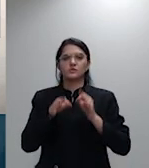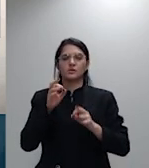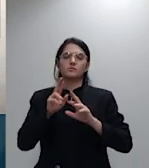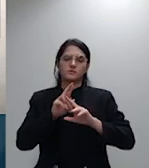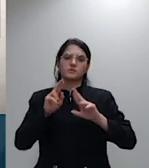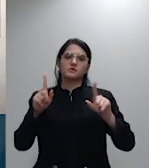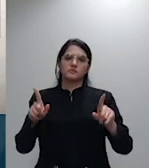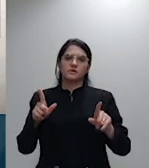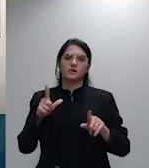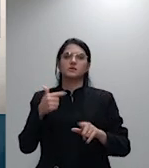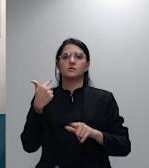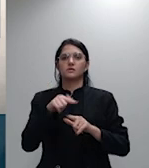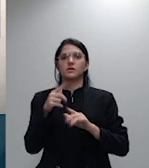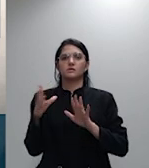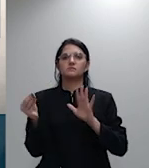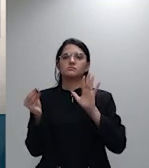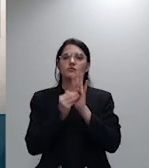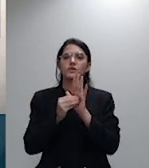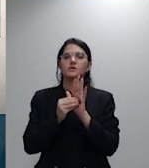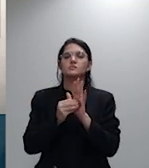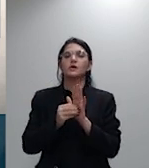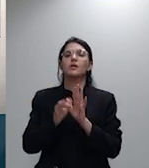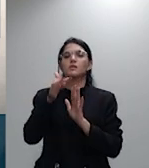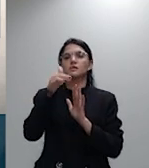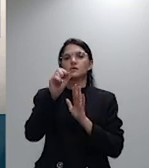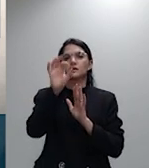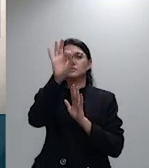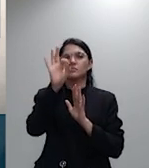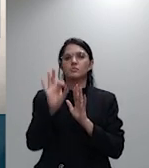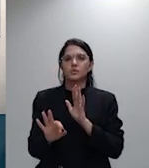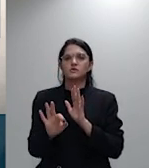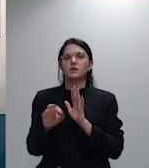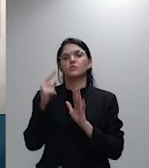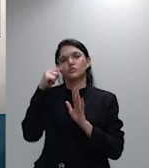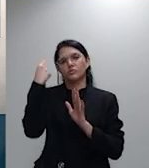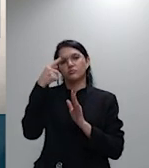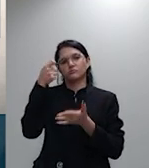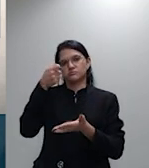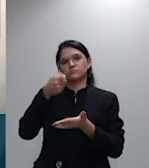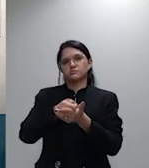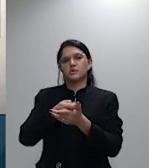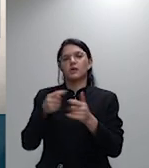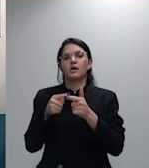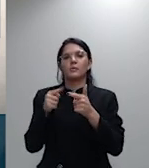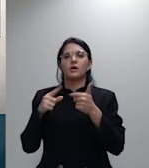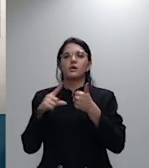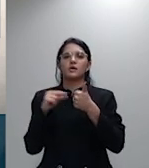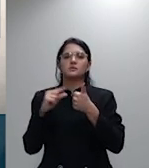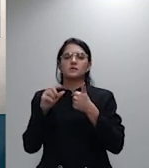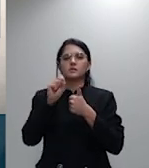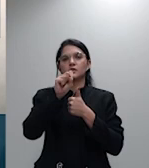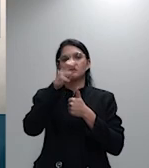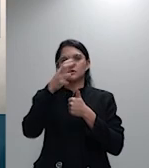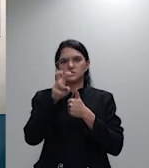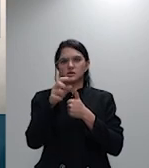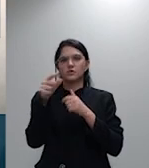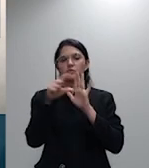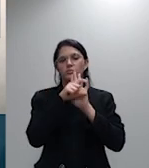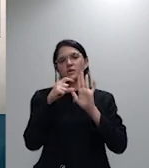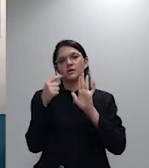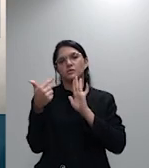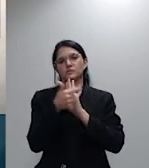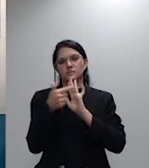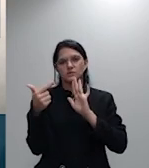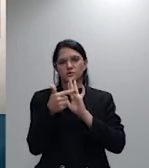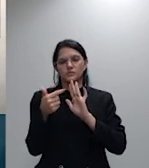sobre o valor da causa na base do artigo 85 parágrafo segundo observando-se a condição suspensiva de